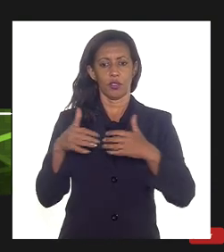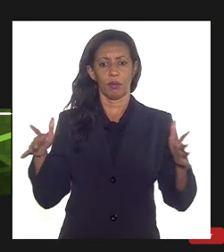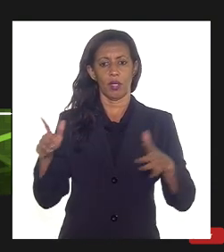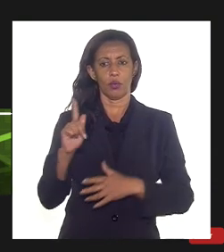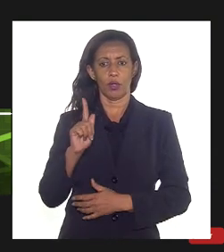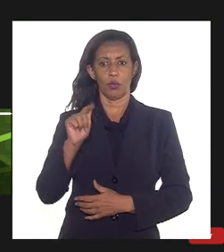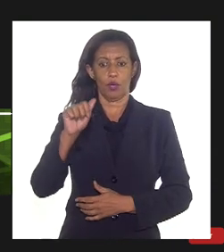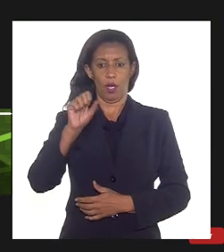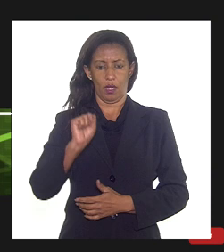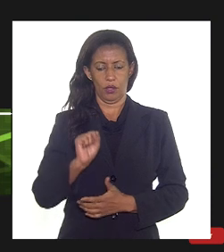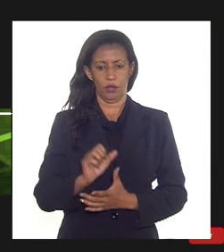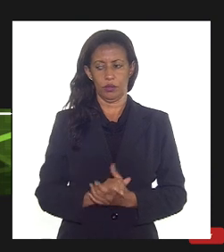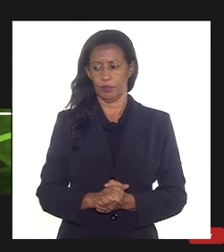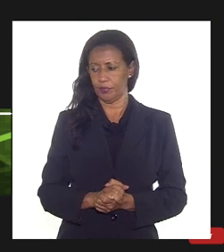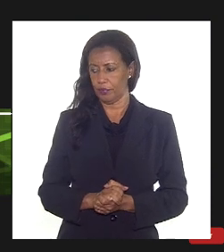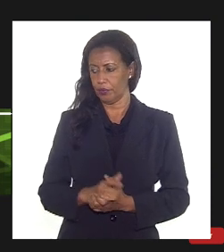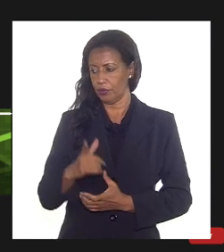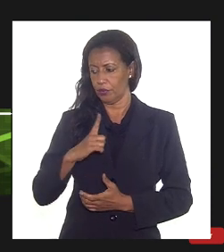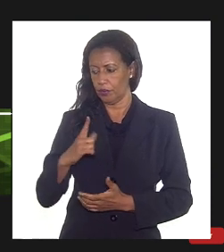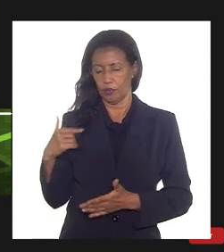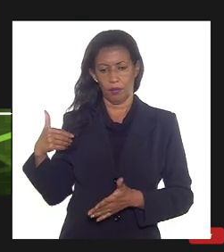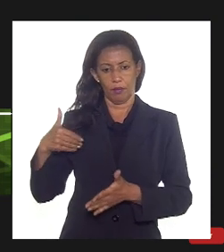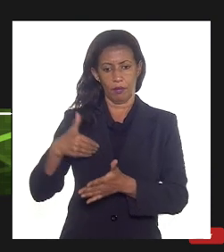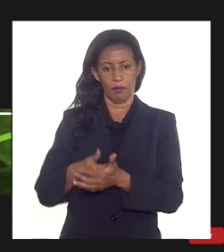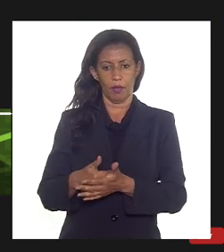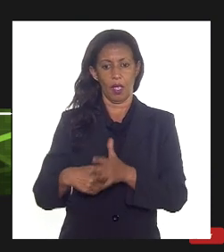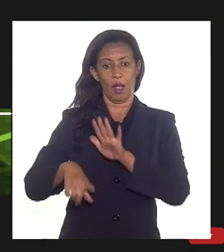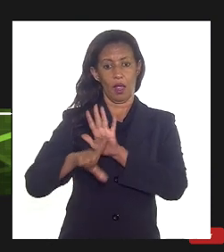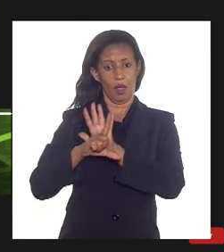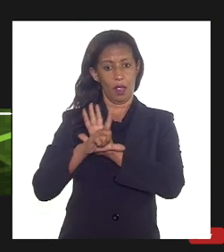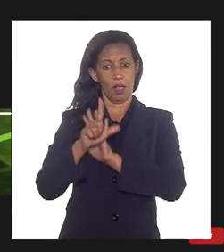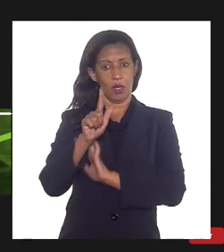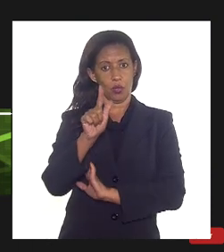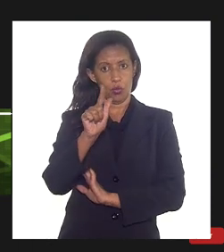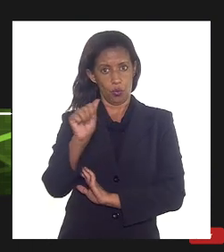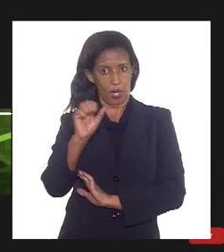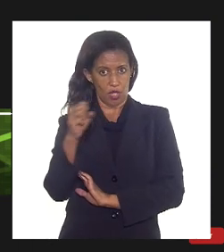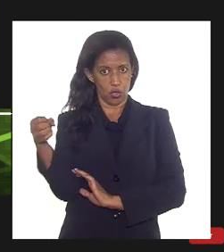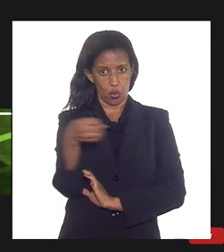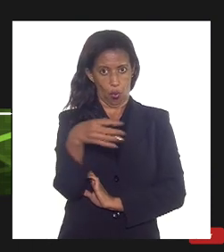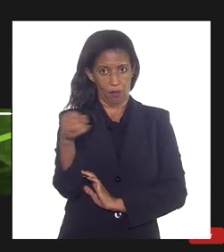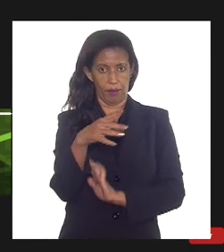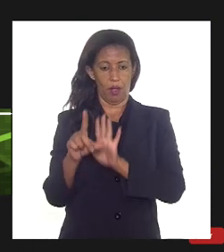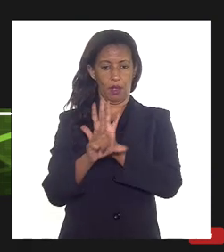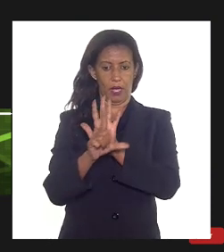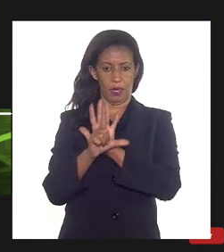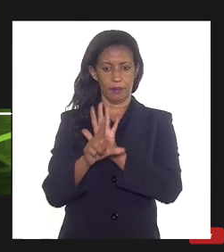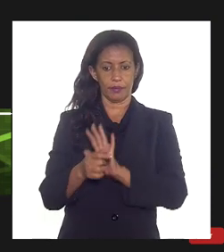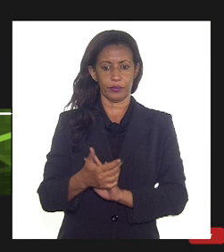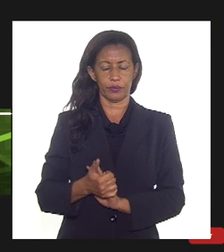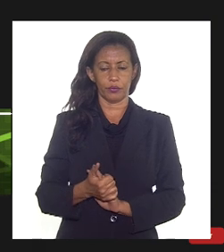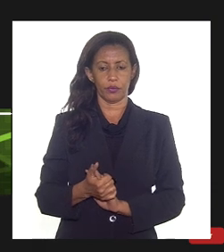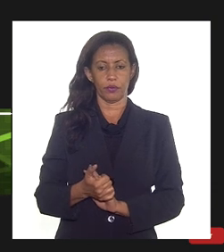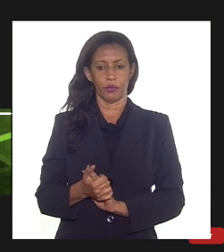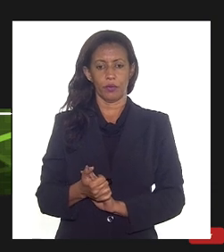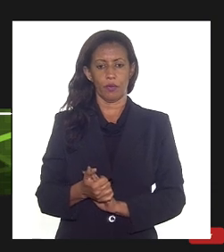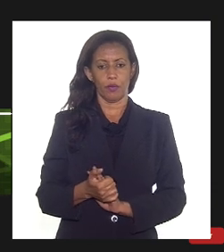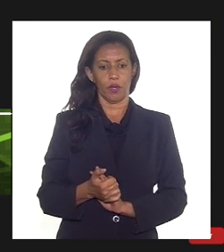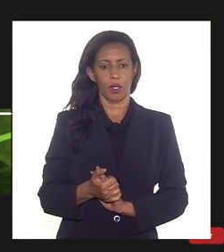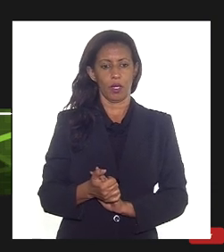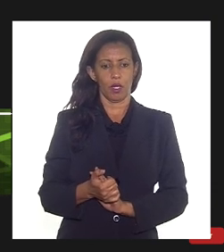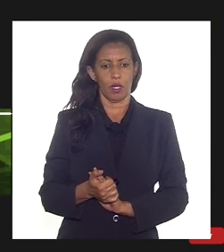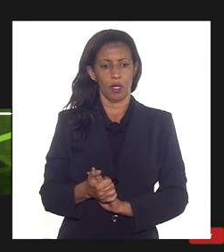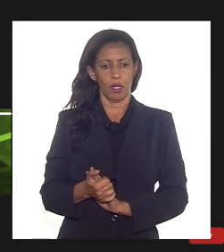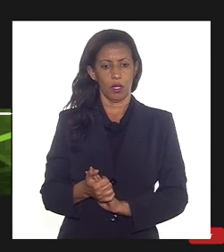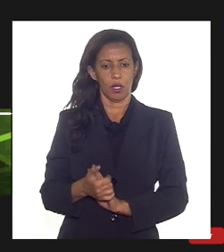gás tivemos recentemente sancionada a lei do gás a nova lei do gás agora no mês de abril e em 2019 nós firmamos